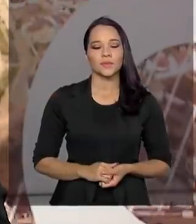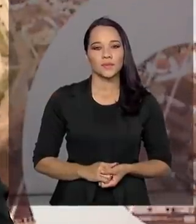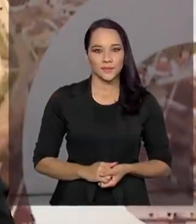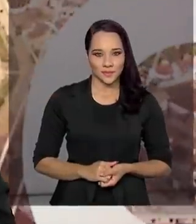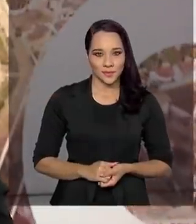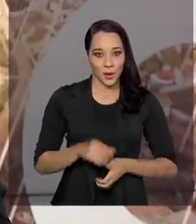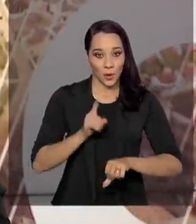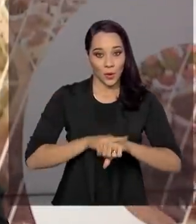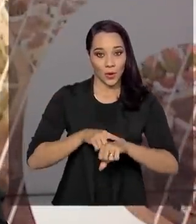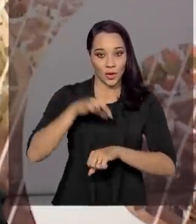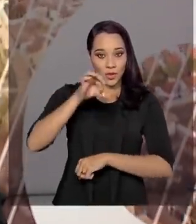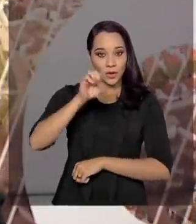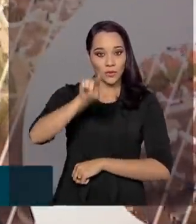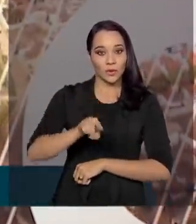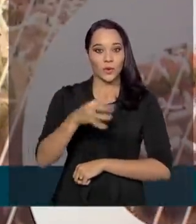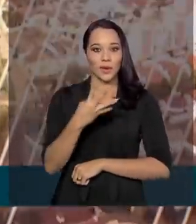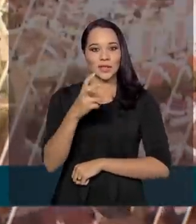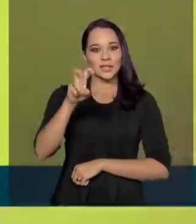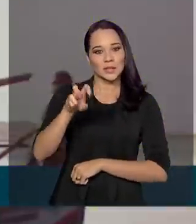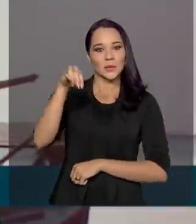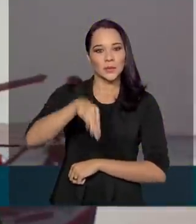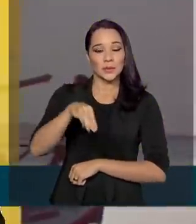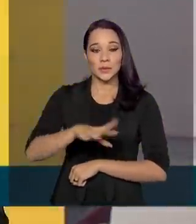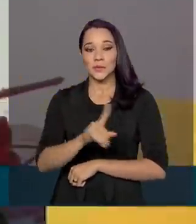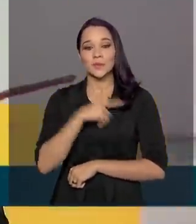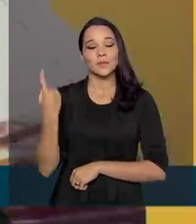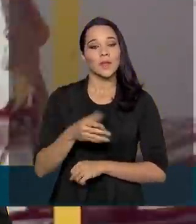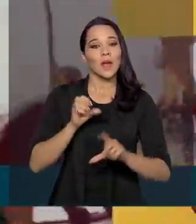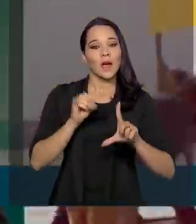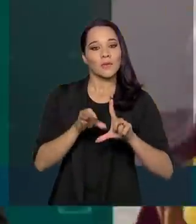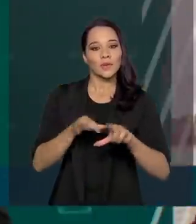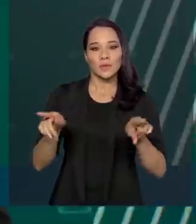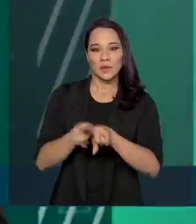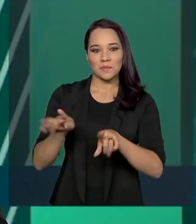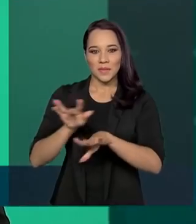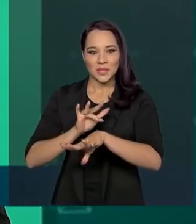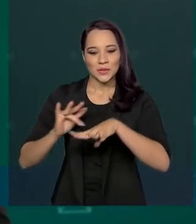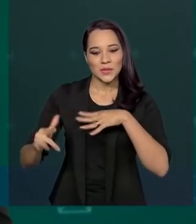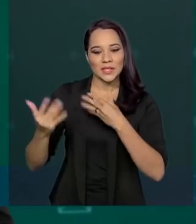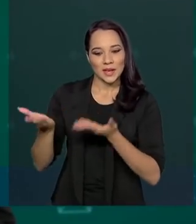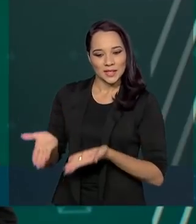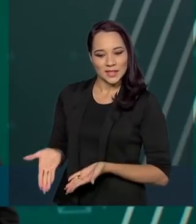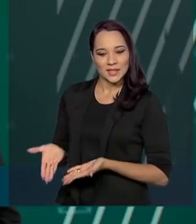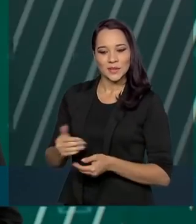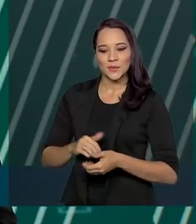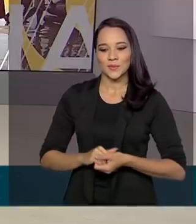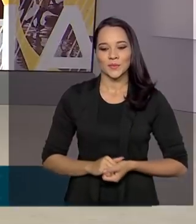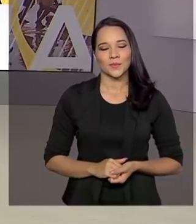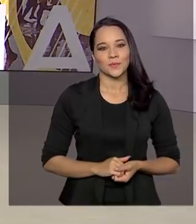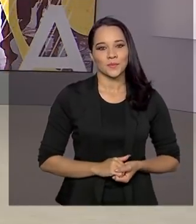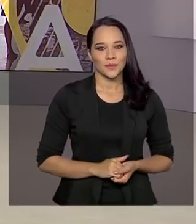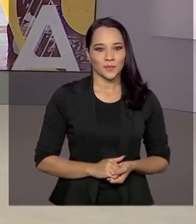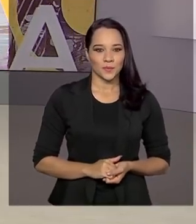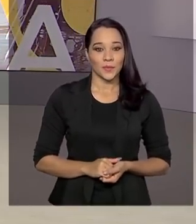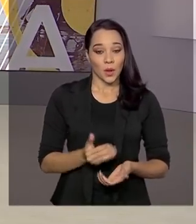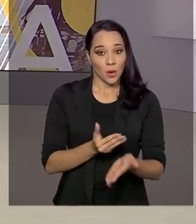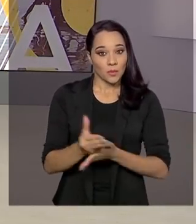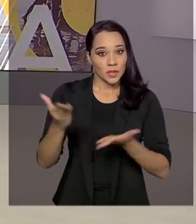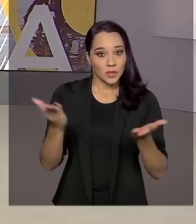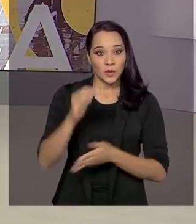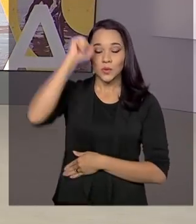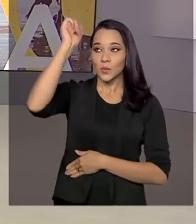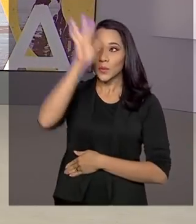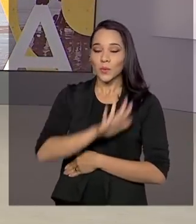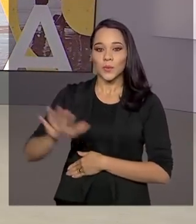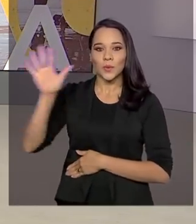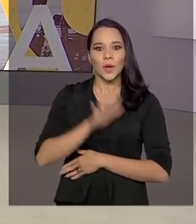São 9 horas e 45 minutos. Nós estamos ao vivo também pelas redes sociais. Começa hoje em todo